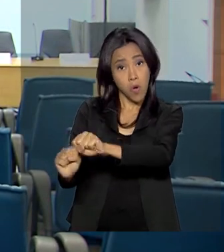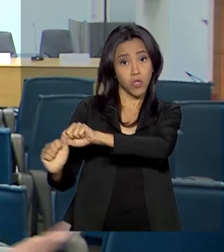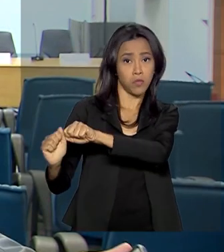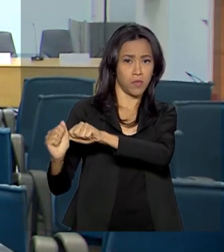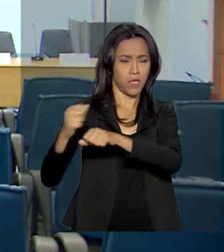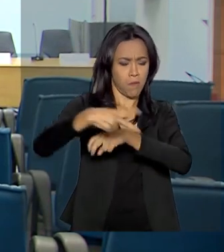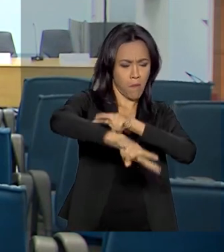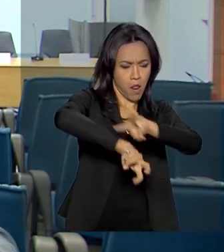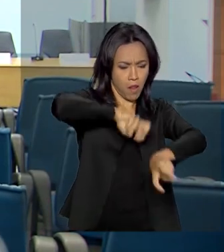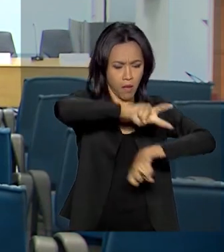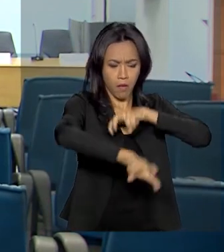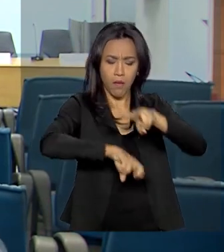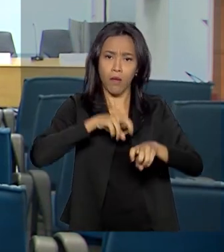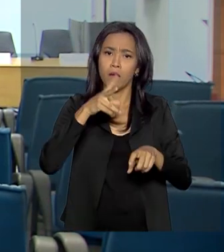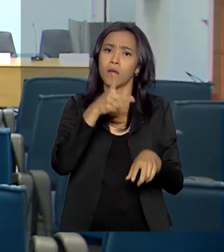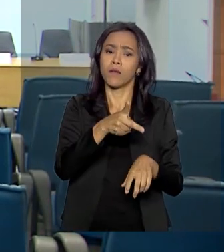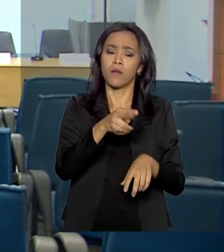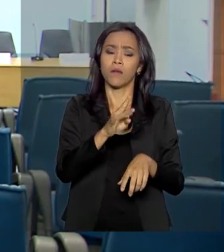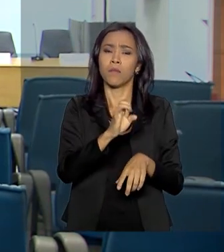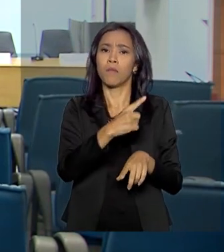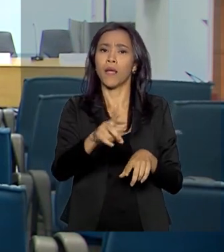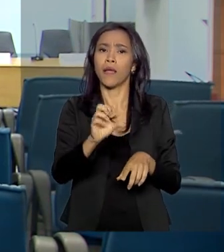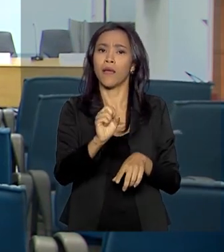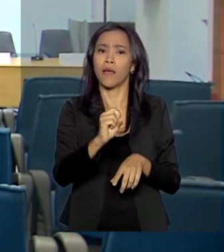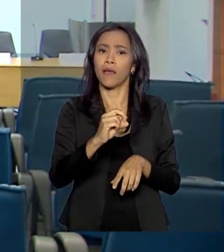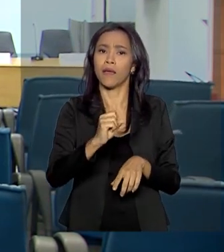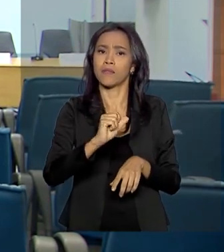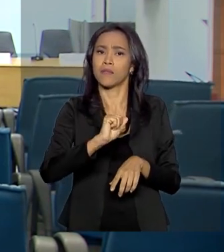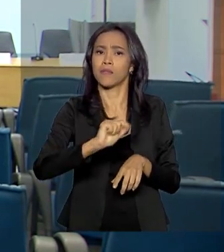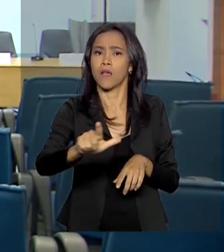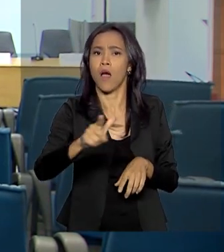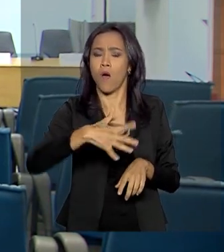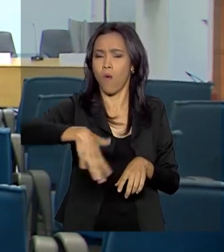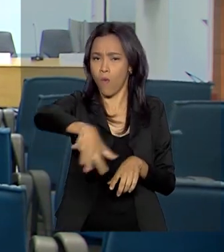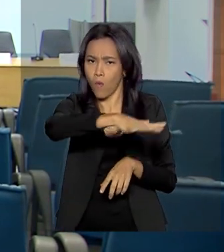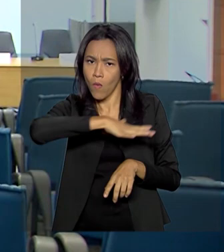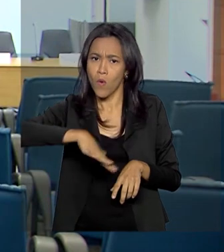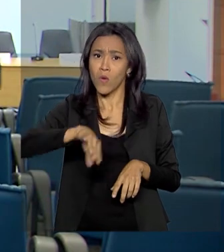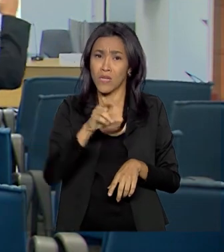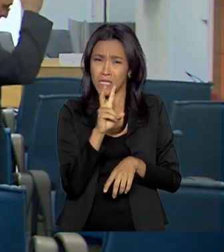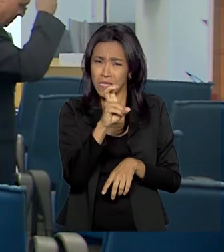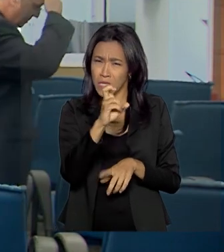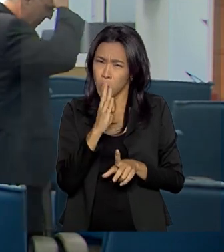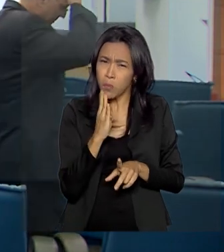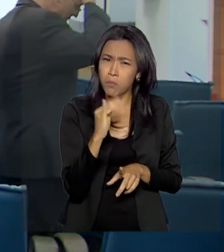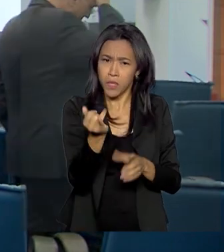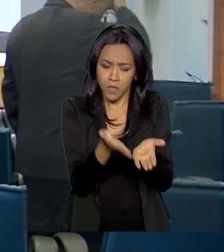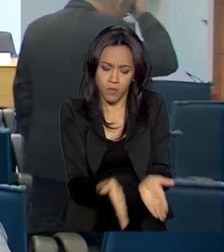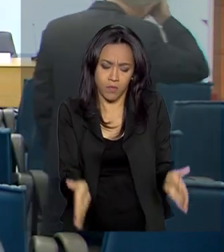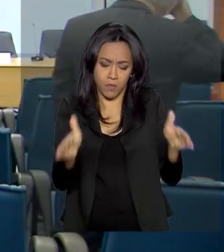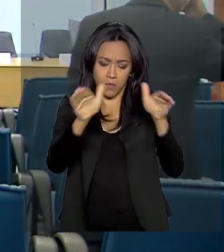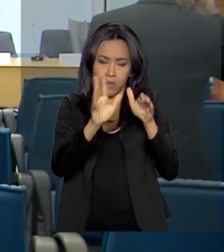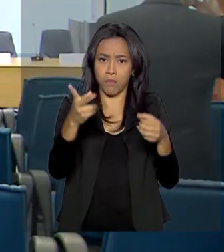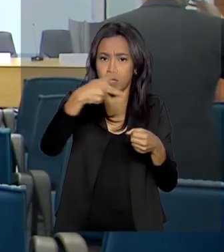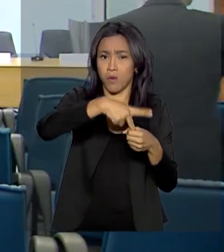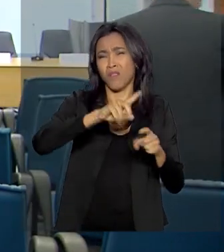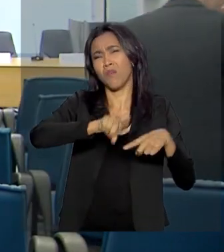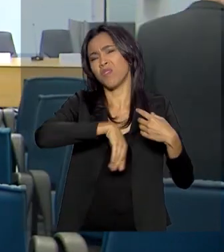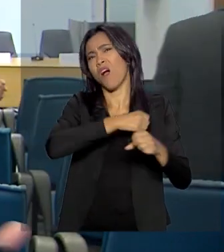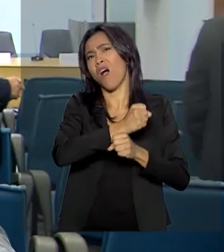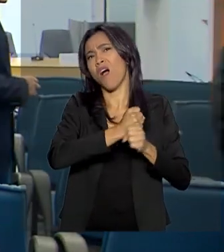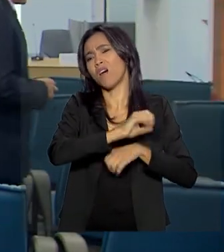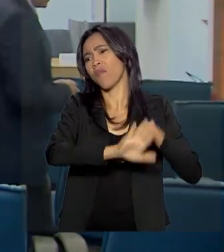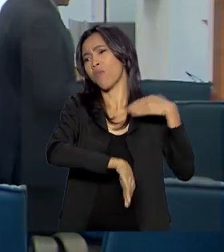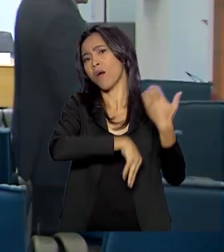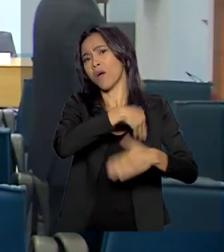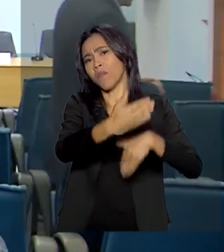pré-sal que fica entre as bacias de Santos e de Campos, cerca de 5 bilhões de barris de petróleo. Só que depois o tempo passou e